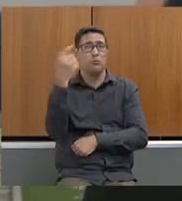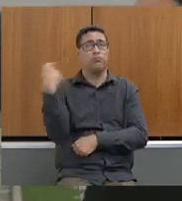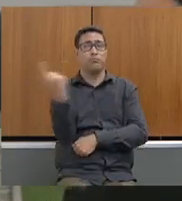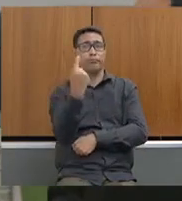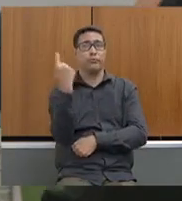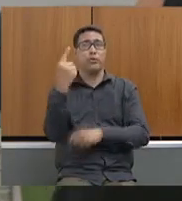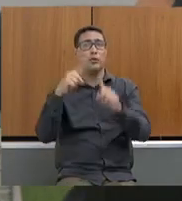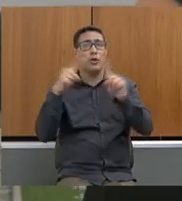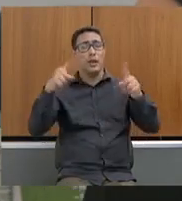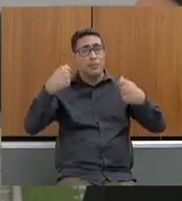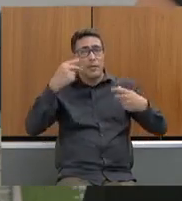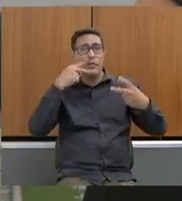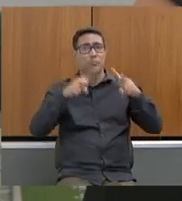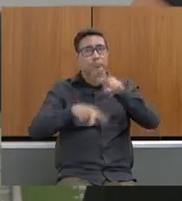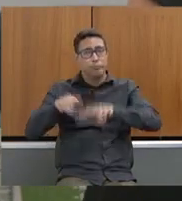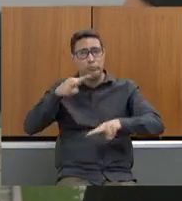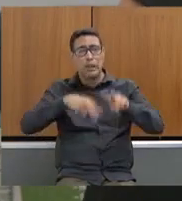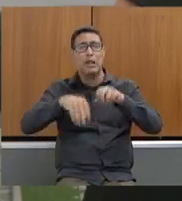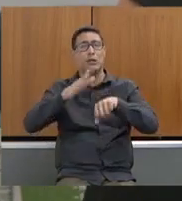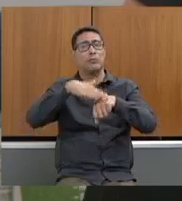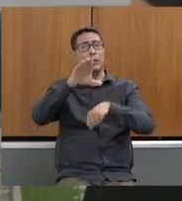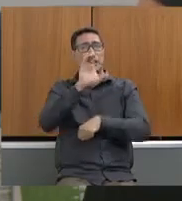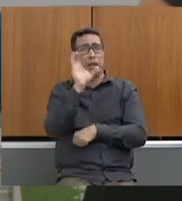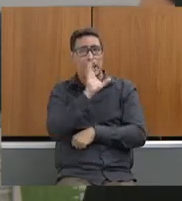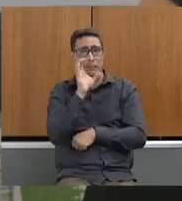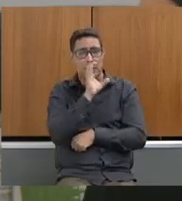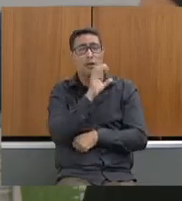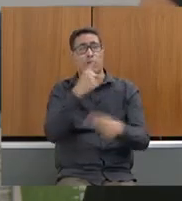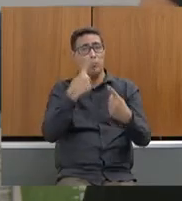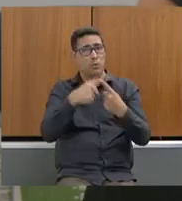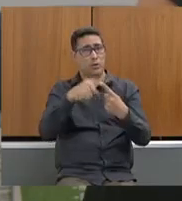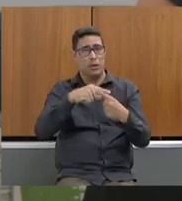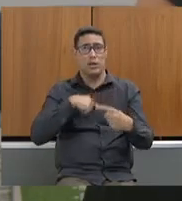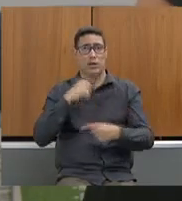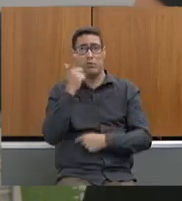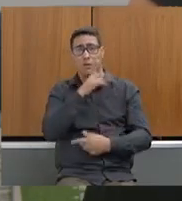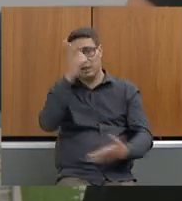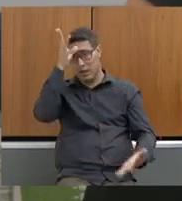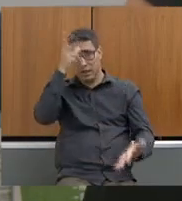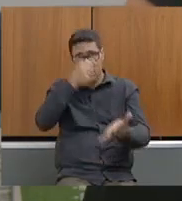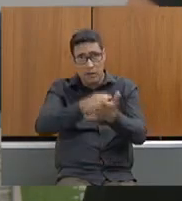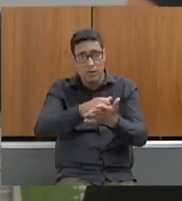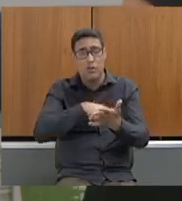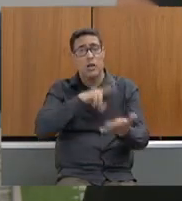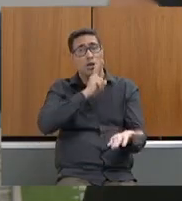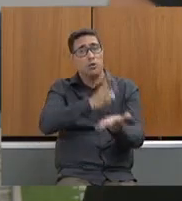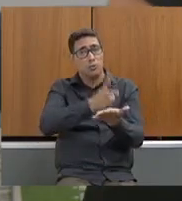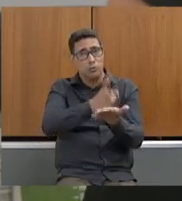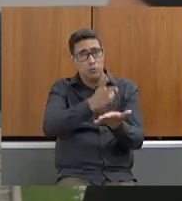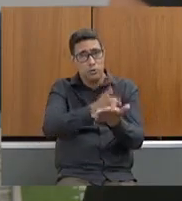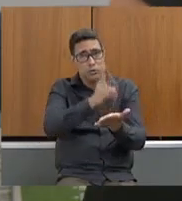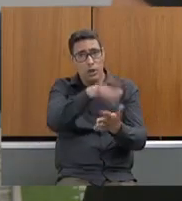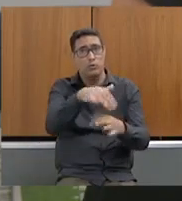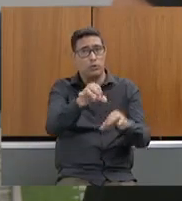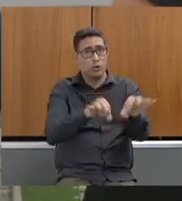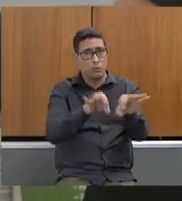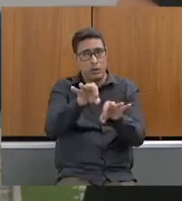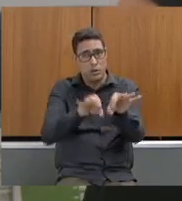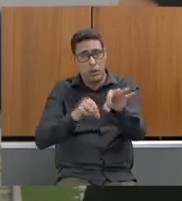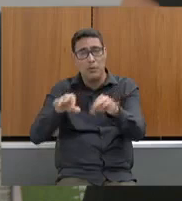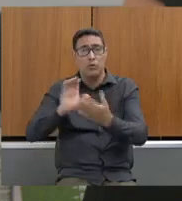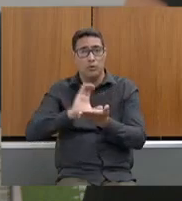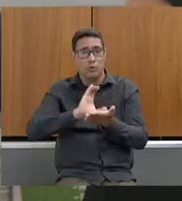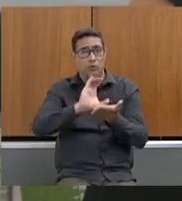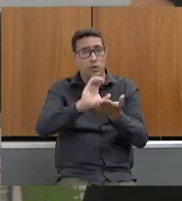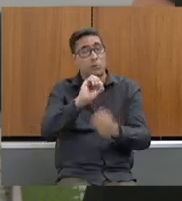E ele deve ser analisado com mais rapidez, até para que ele tenha a decisão de dar continuidade com o seu planejamento, com o seu investimento